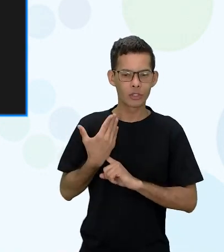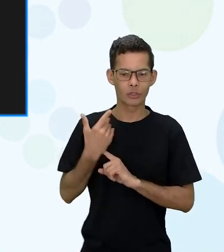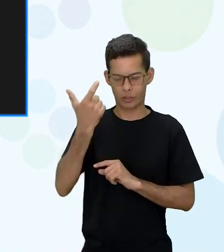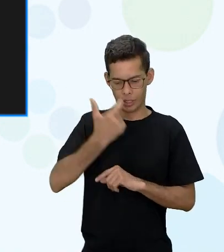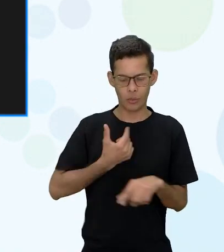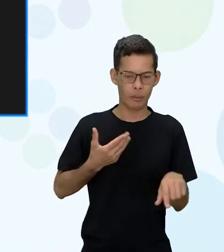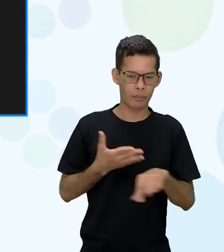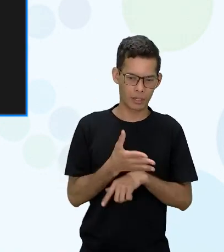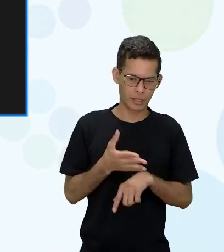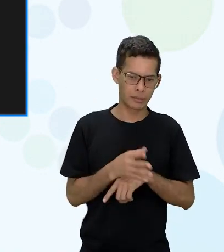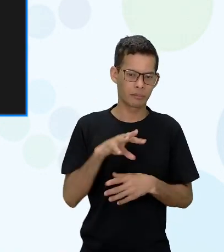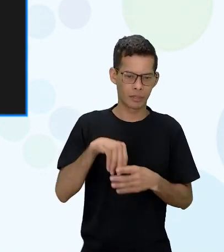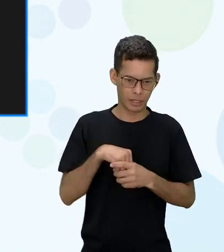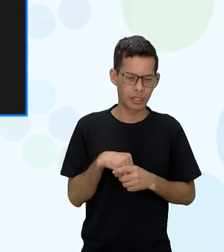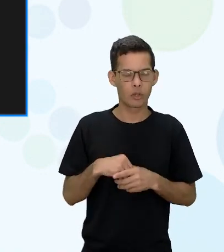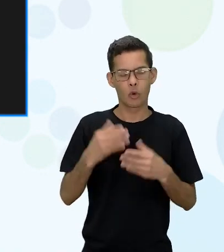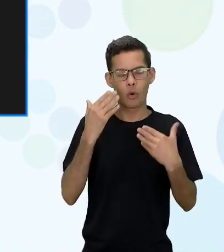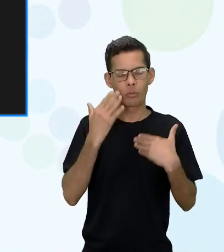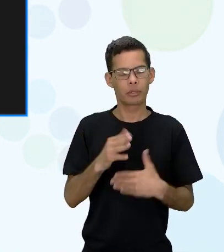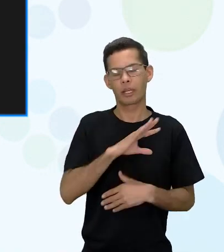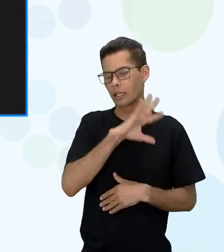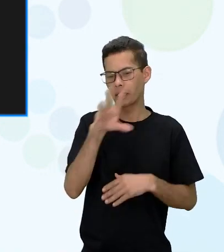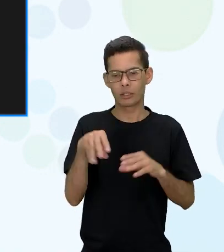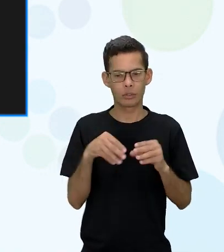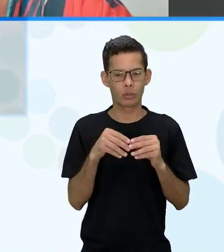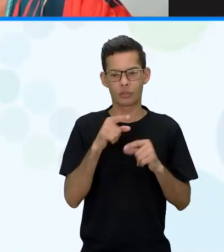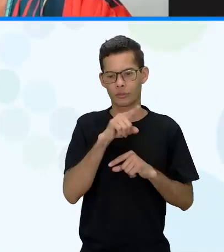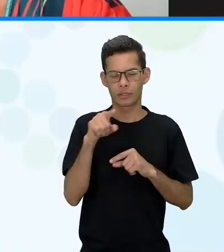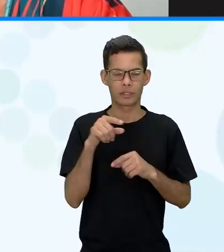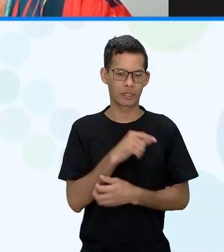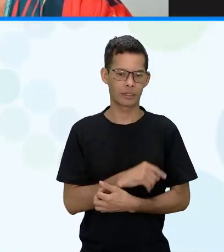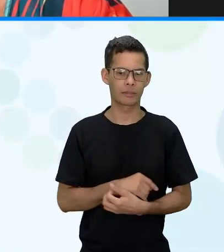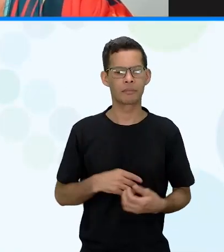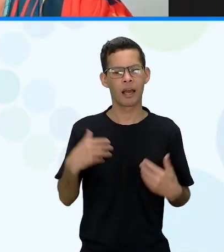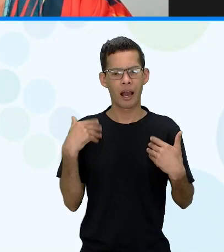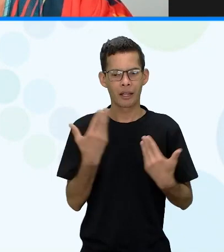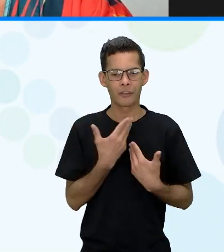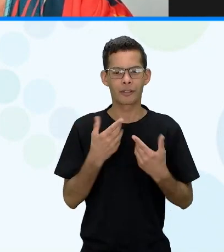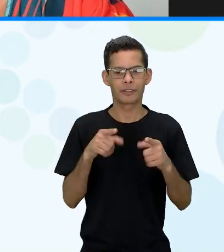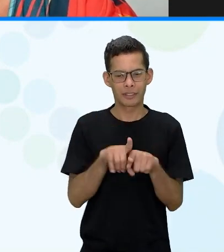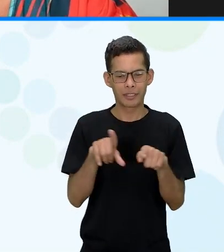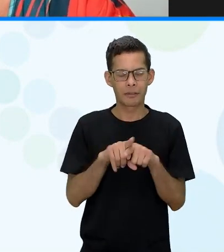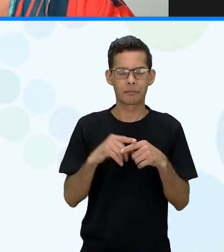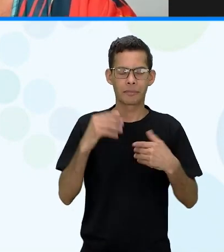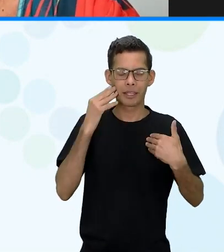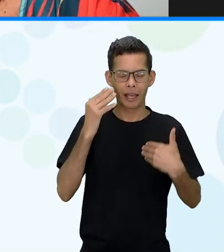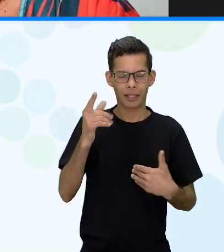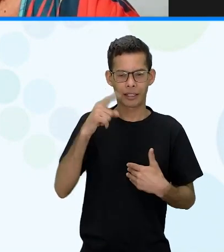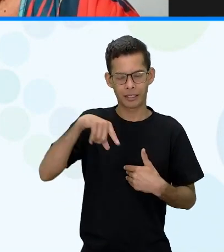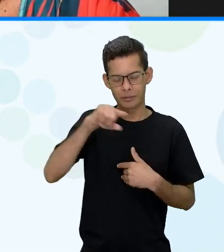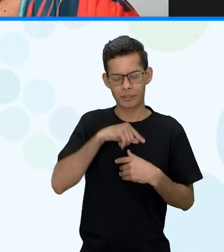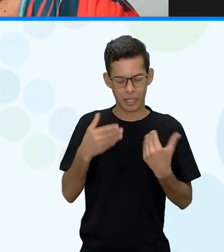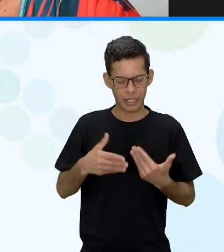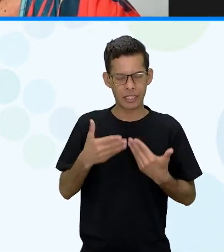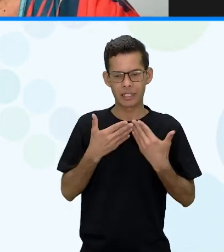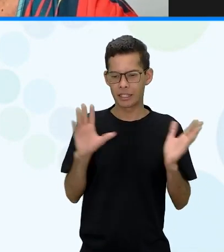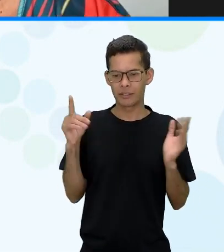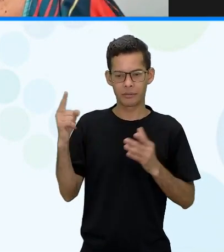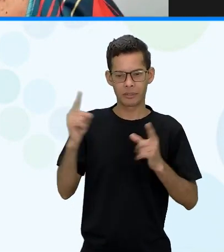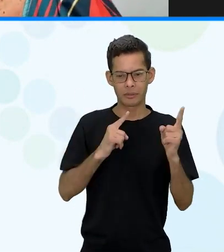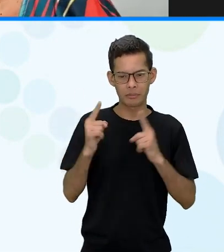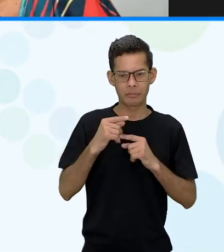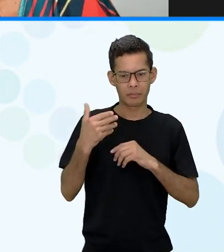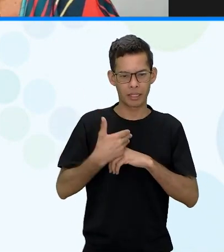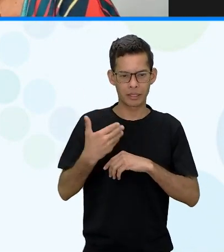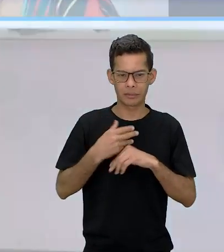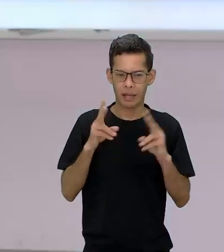e eu agradeço a todos vocês muito obrigada a gente que agradece esse espaço está sempre aberto aqui para você obrigado Evelyn